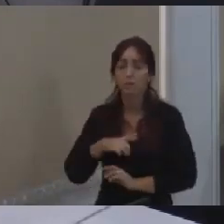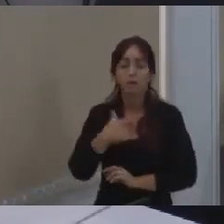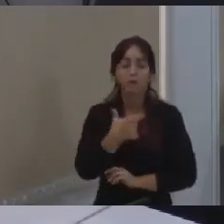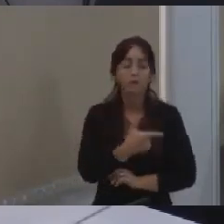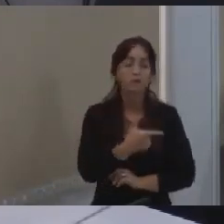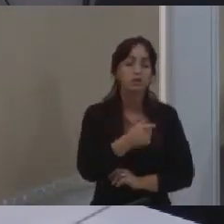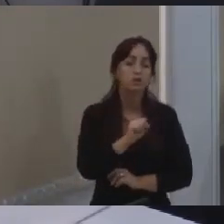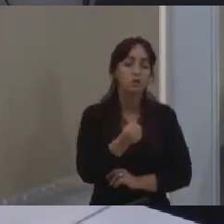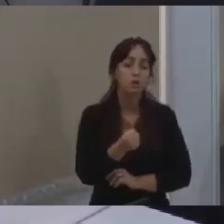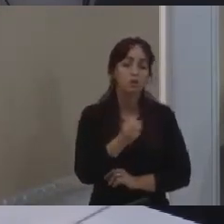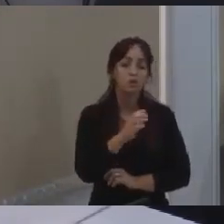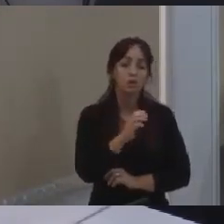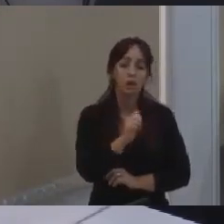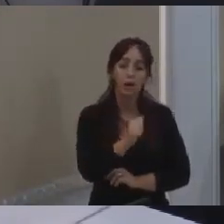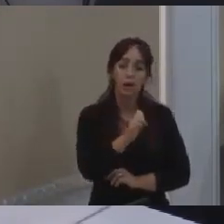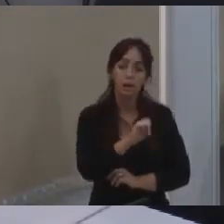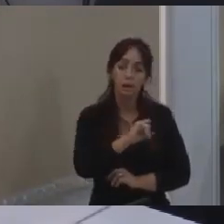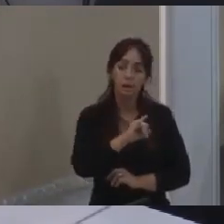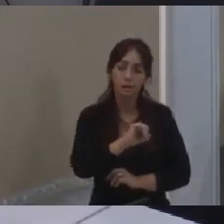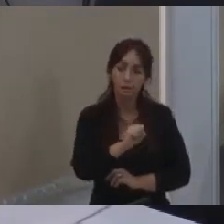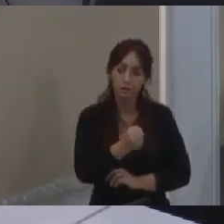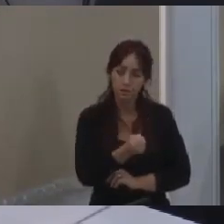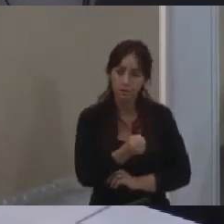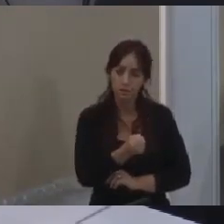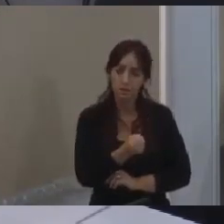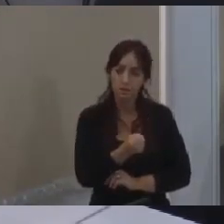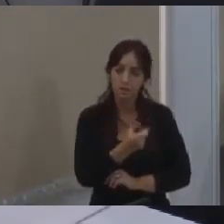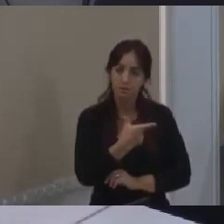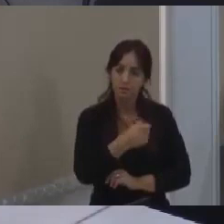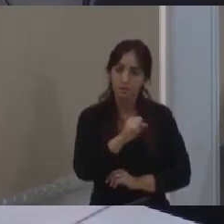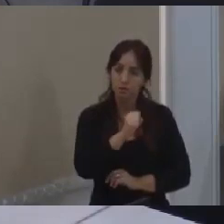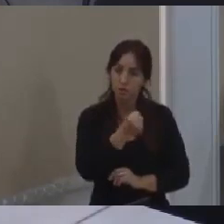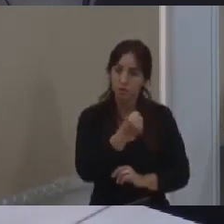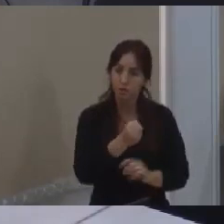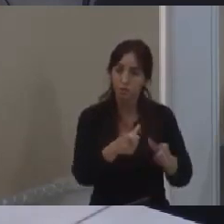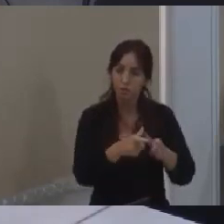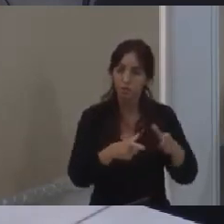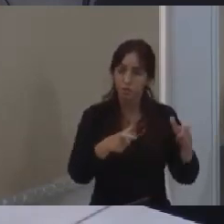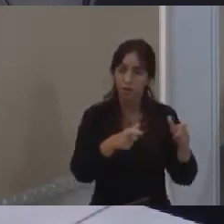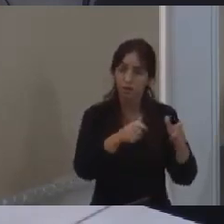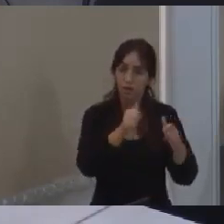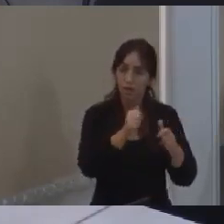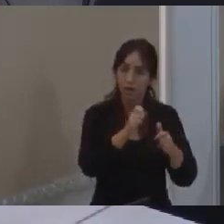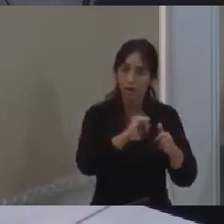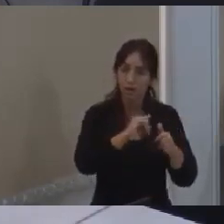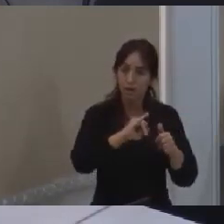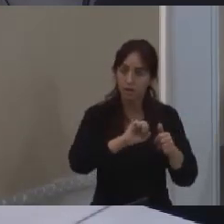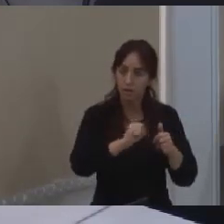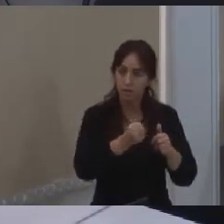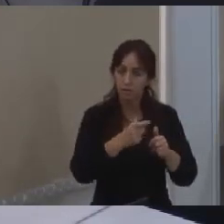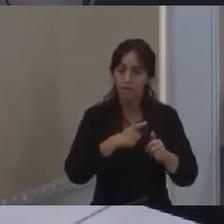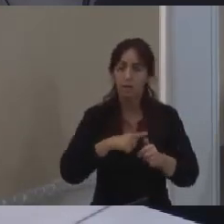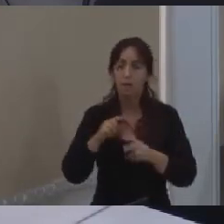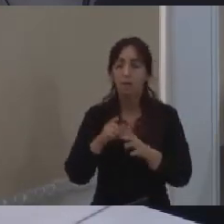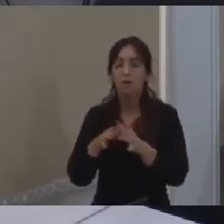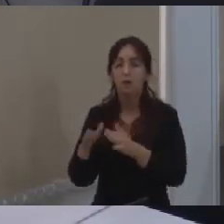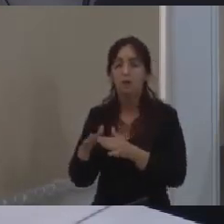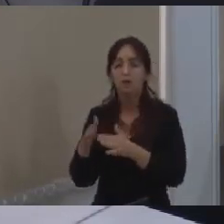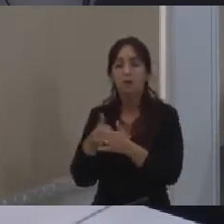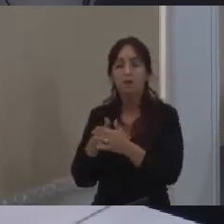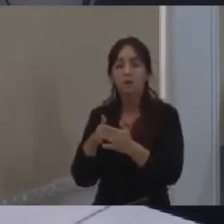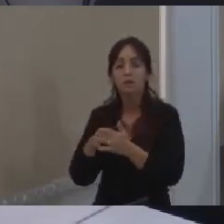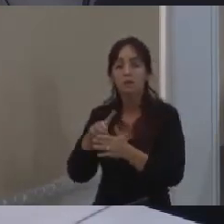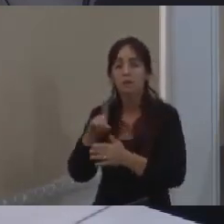em AIS e depois a senhora... Não, é isso. São 28 terrenos em AIS. E tem intervenções em